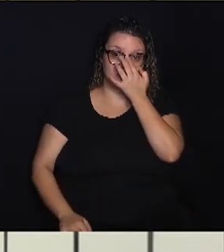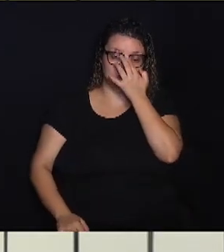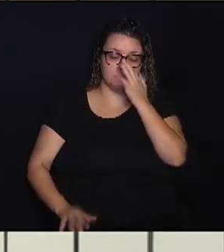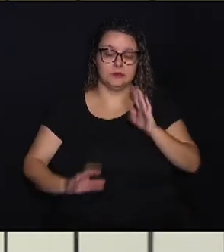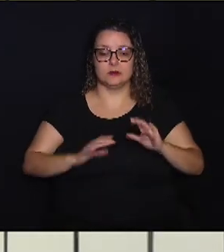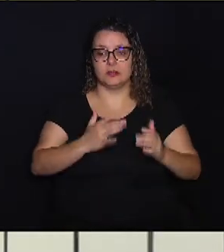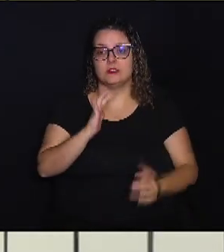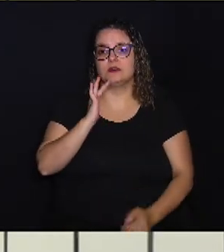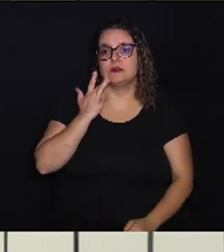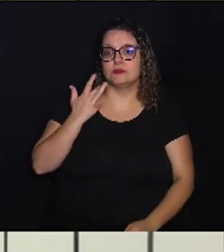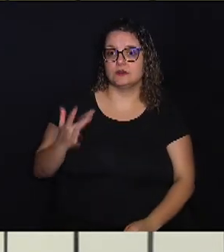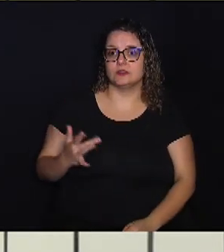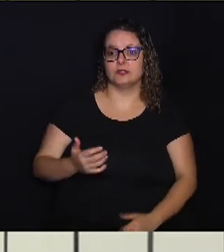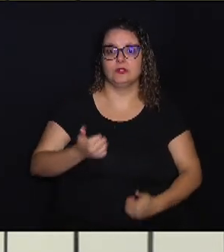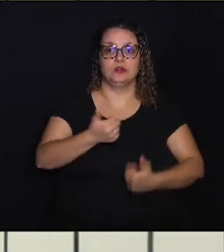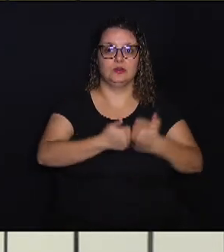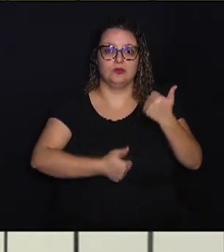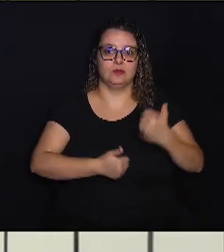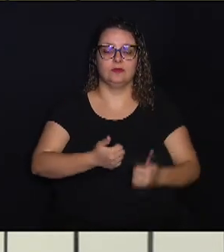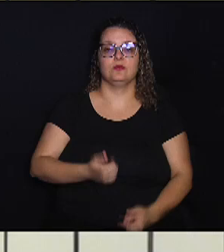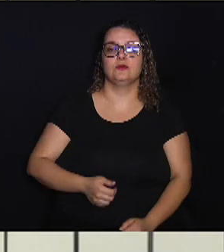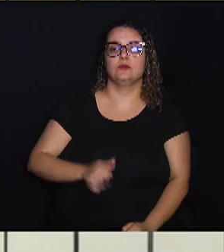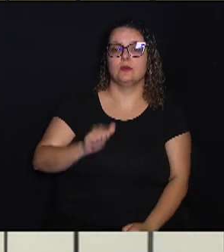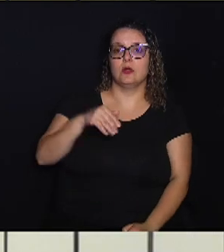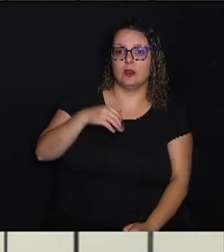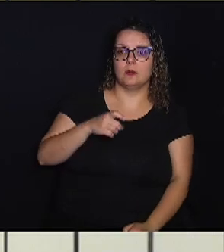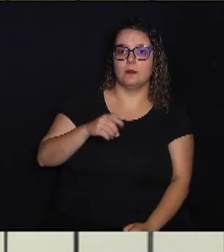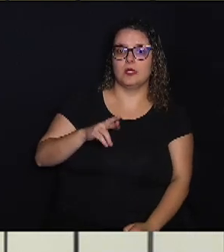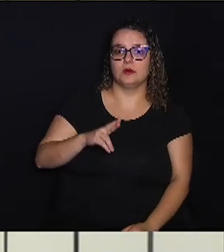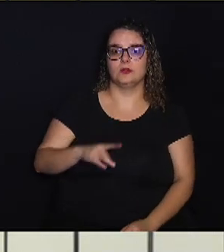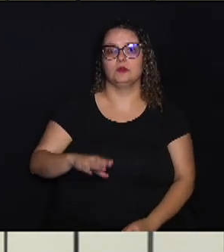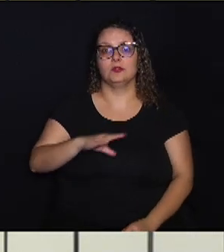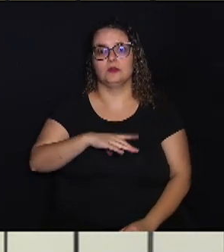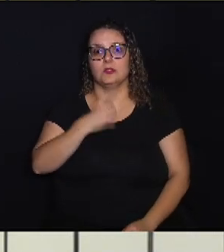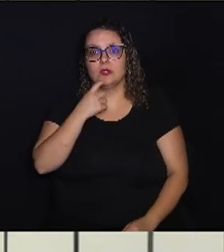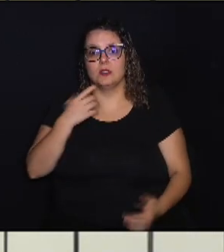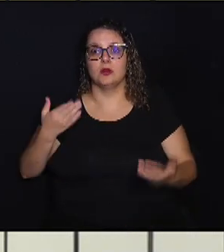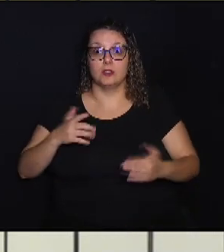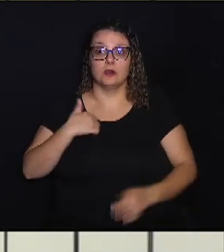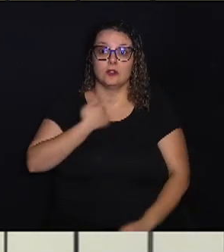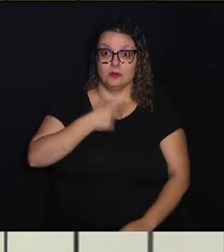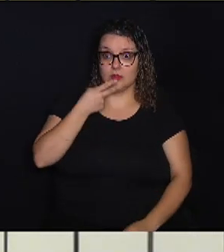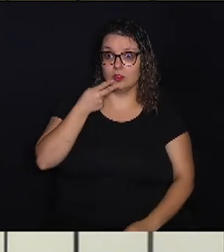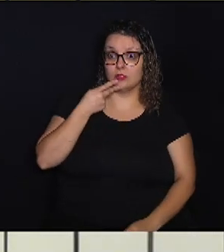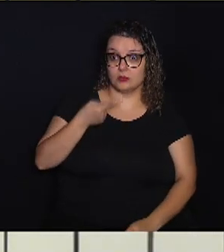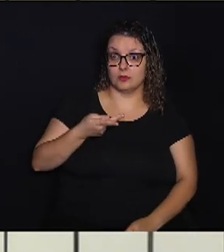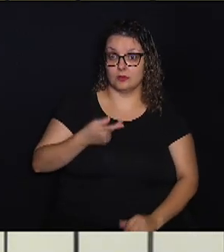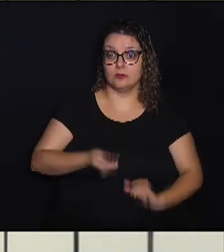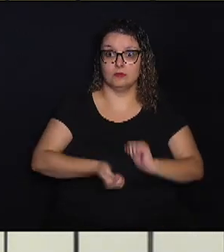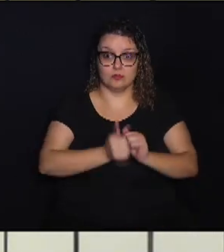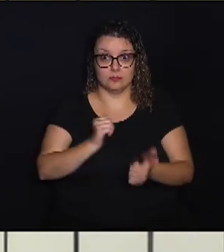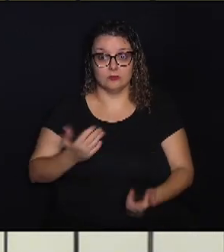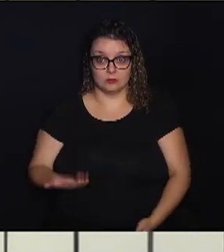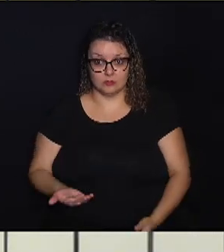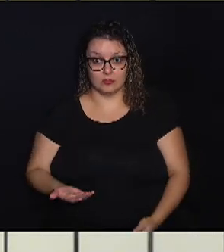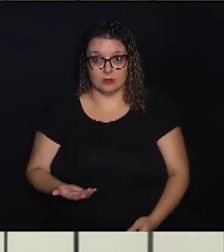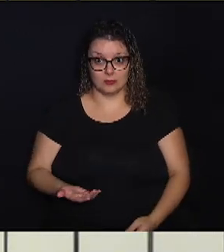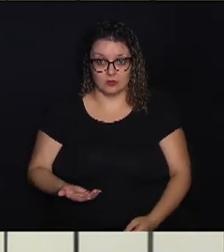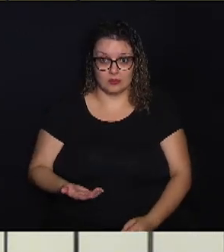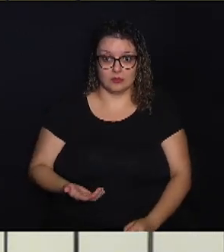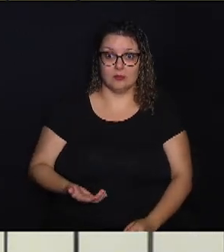aí do futebol amador de Campinas. Agora a gente vai falar então de futebol, porque olha só, futebol